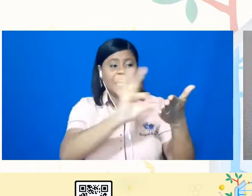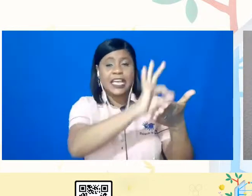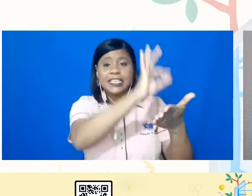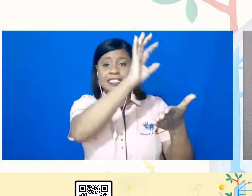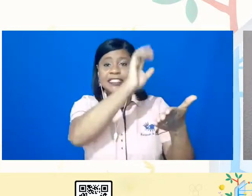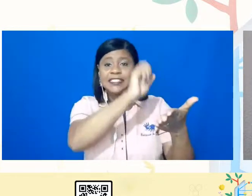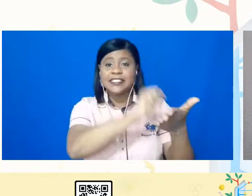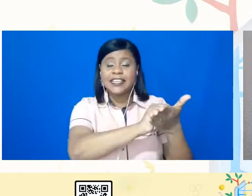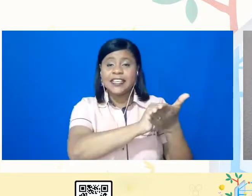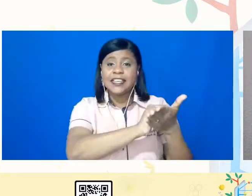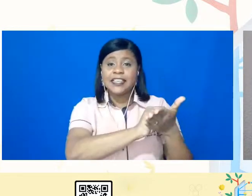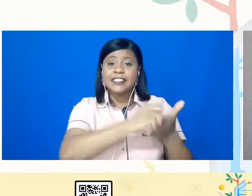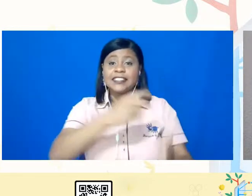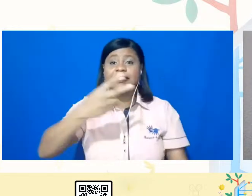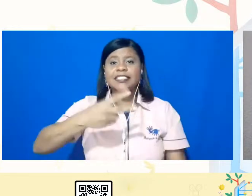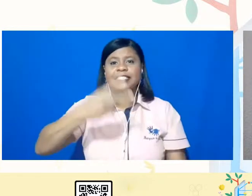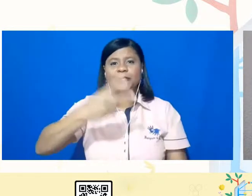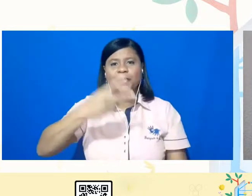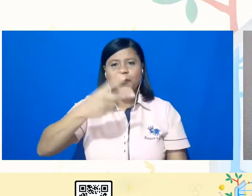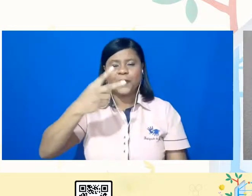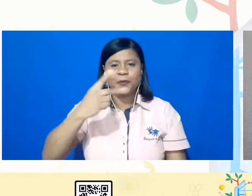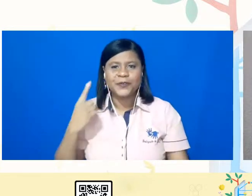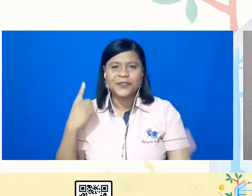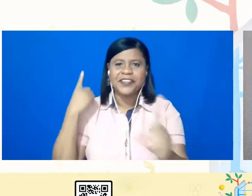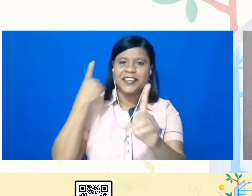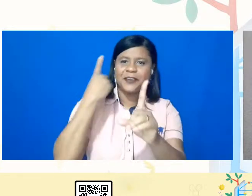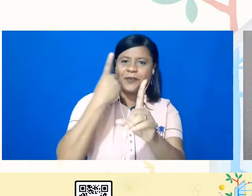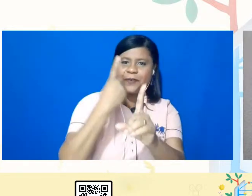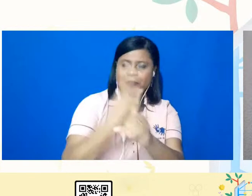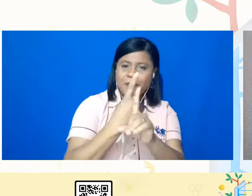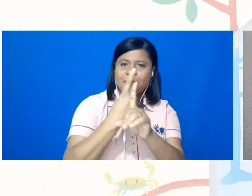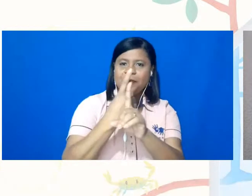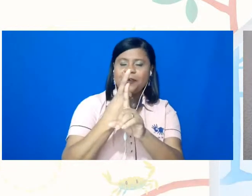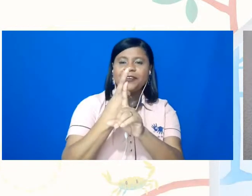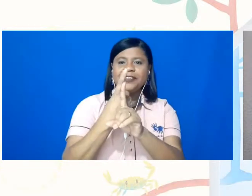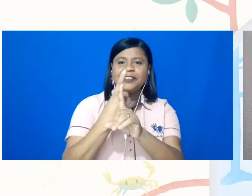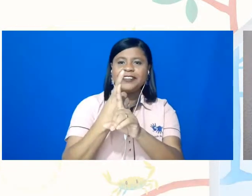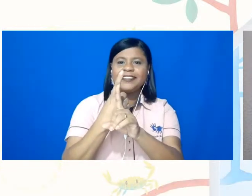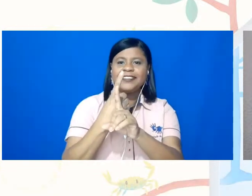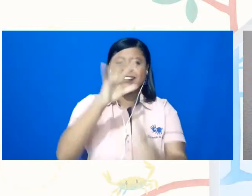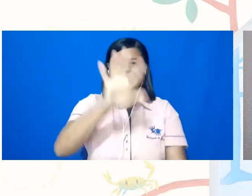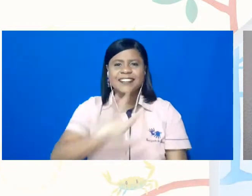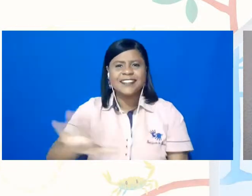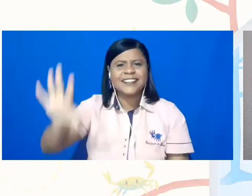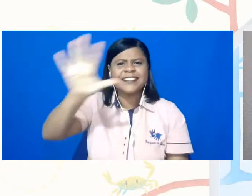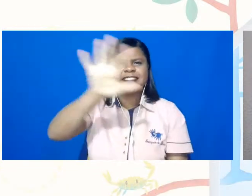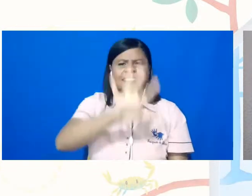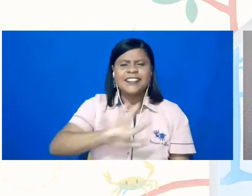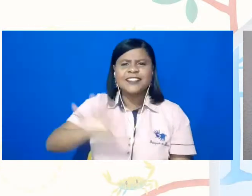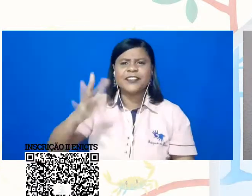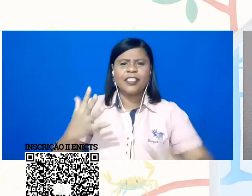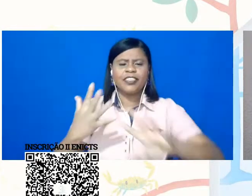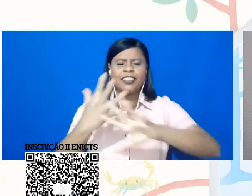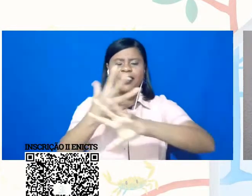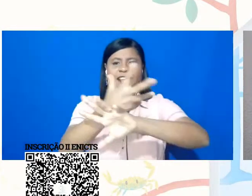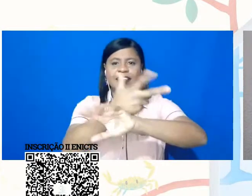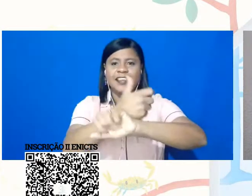segundo Encontro Nacional Interdisciplinar em Ciência, Tecnologia e Sociedade.